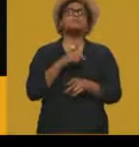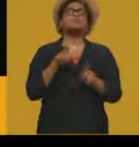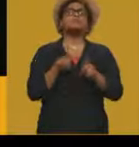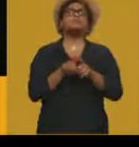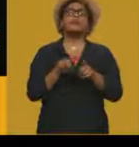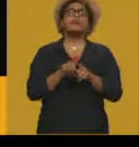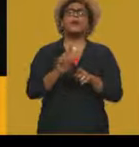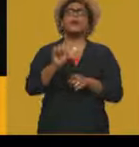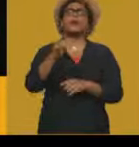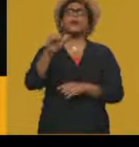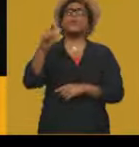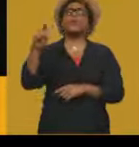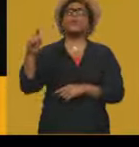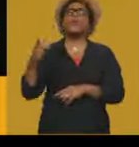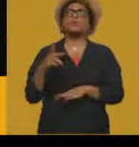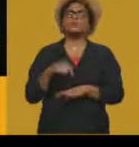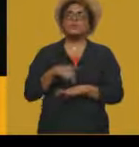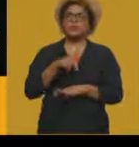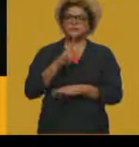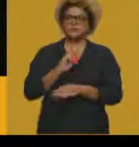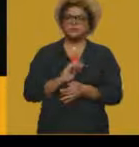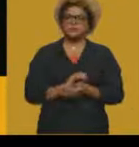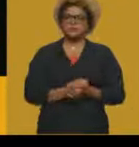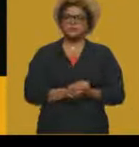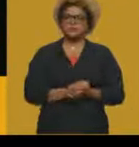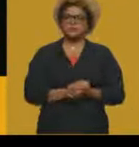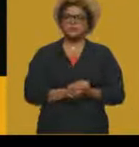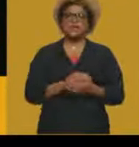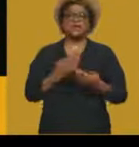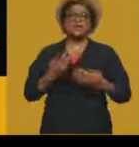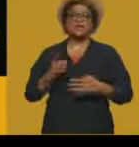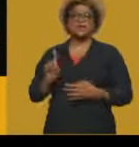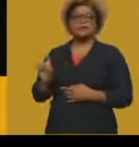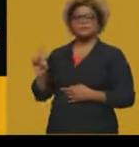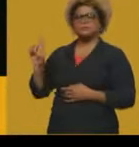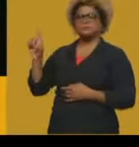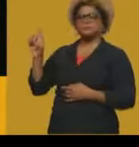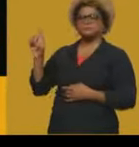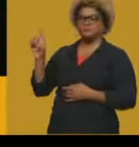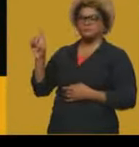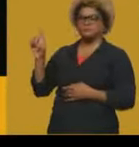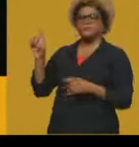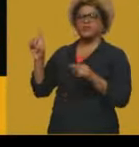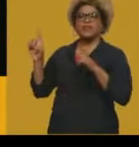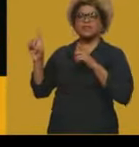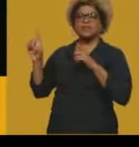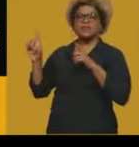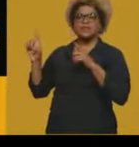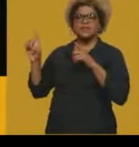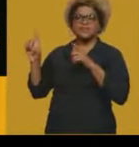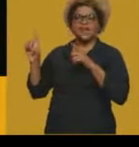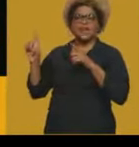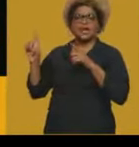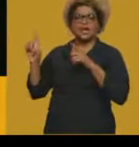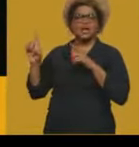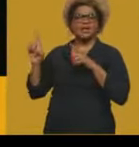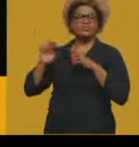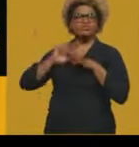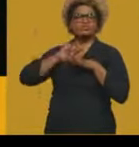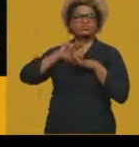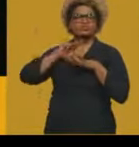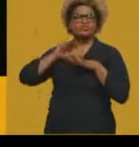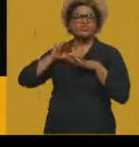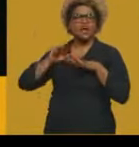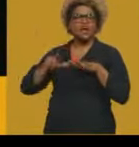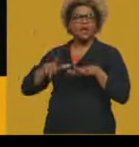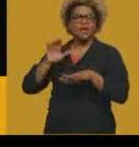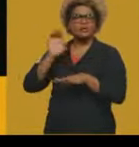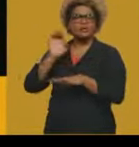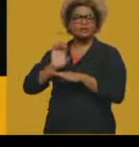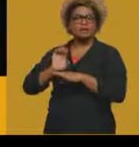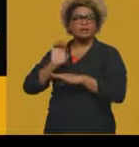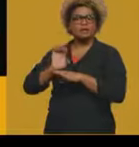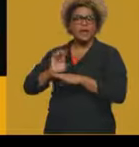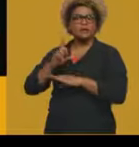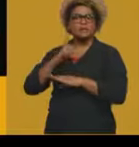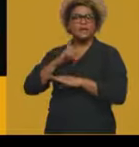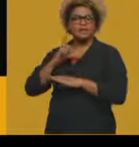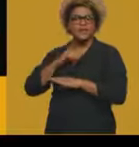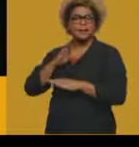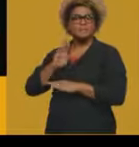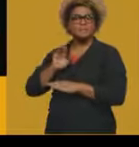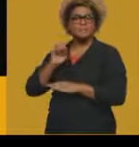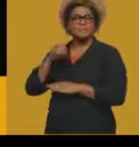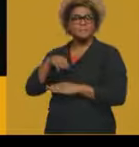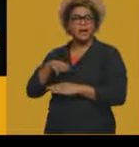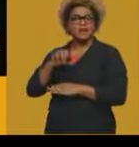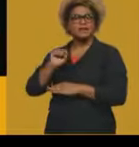-Bretanha. Então, a gente tem nos estados em que há aí, né, o bem-estar social, os